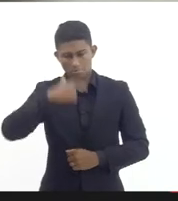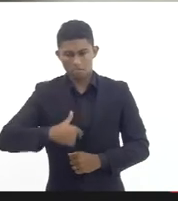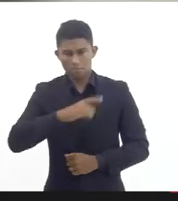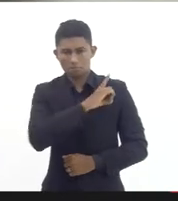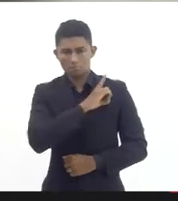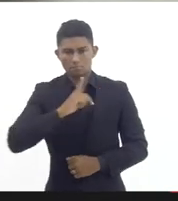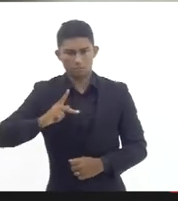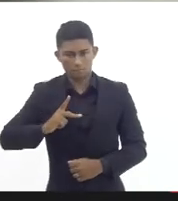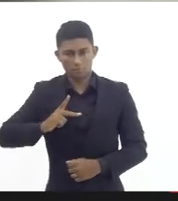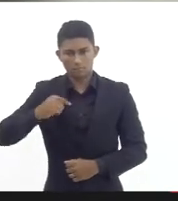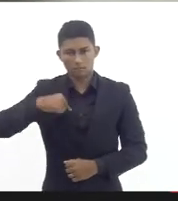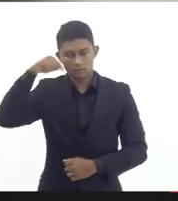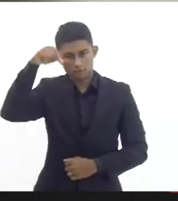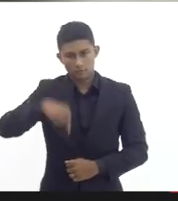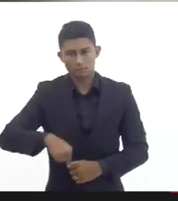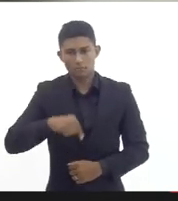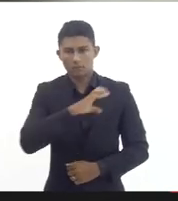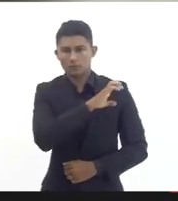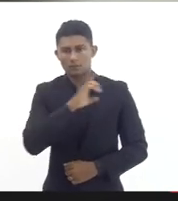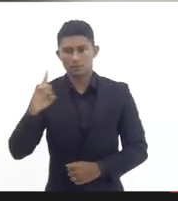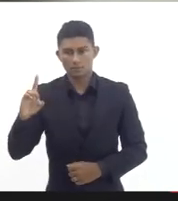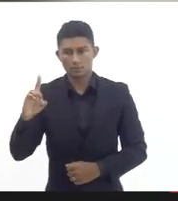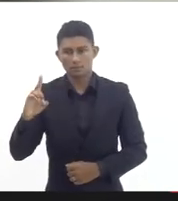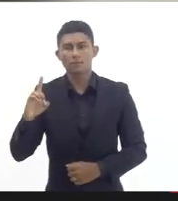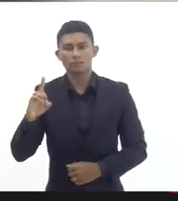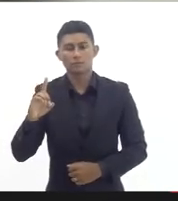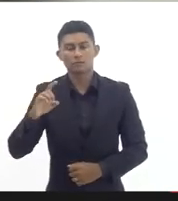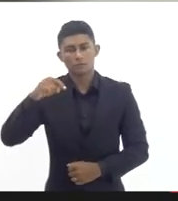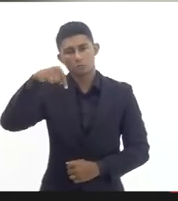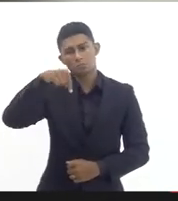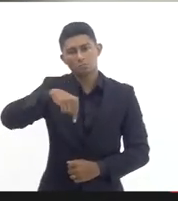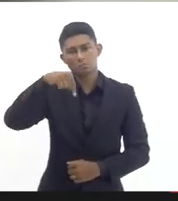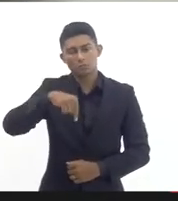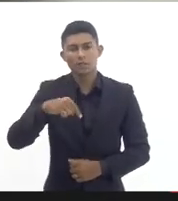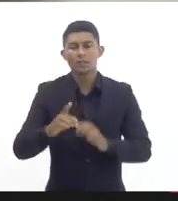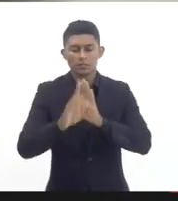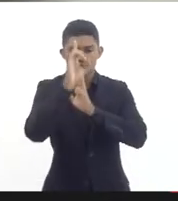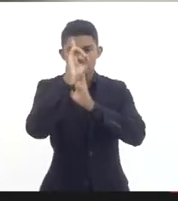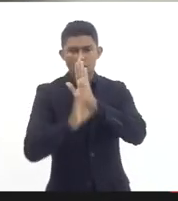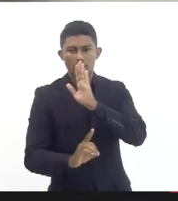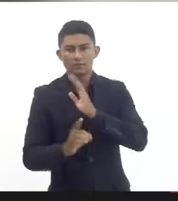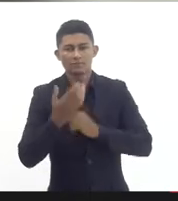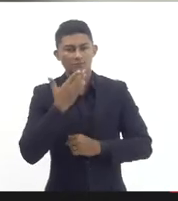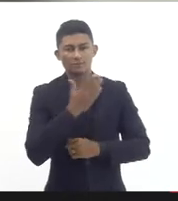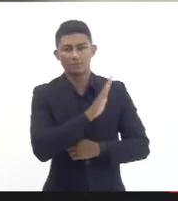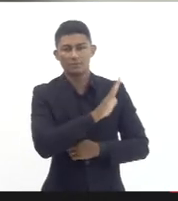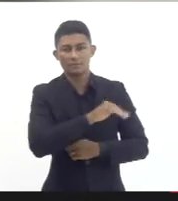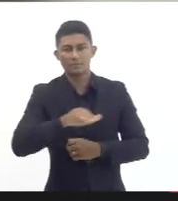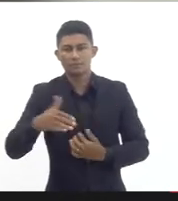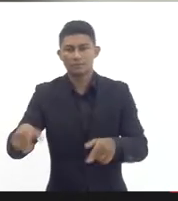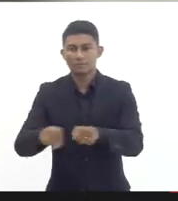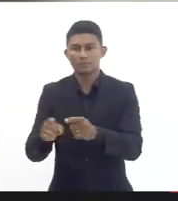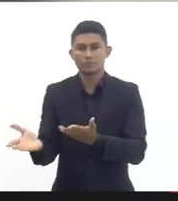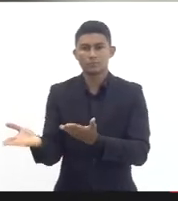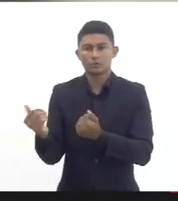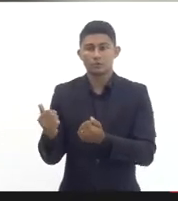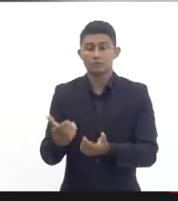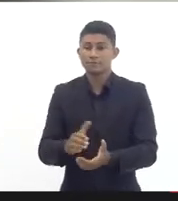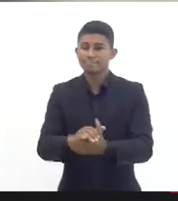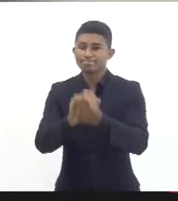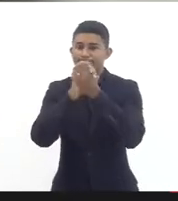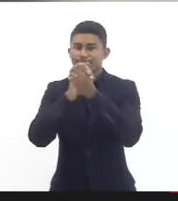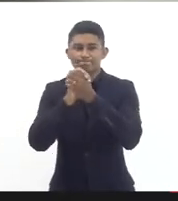coordenação da CDDICA que é a coordenadoria de defesa dos direitos da criança e adolescente queria cumprimentar a todos aqui na